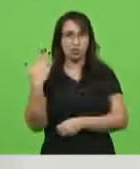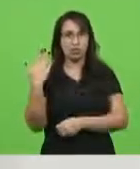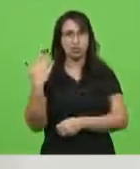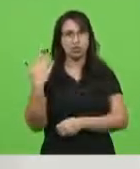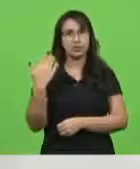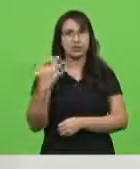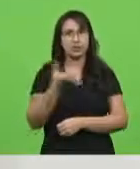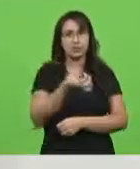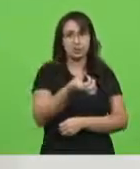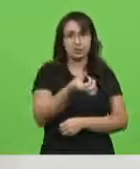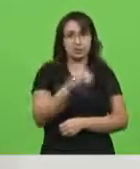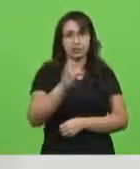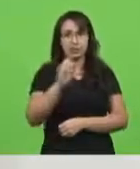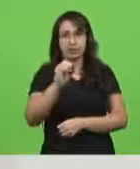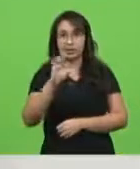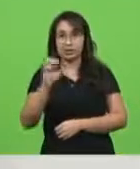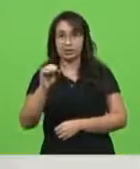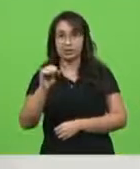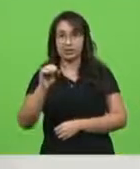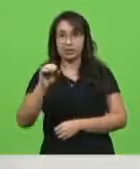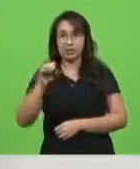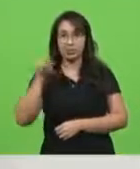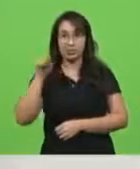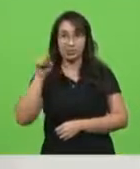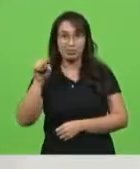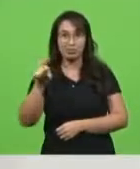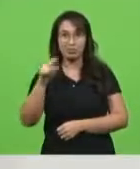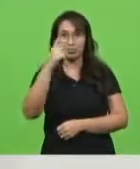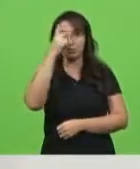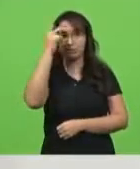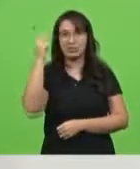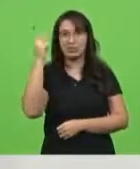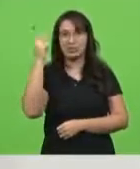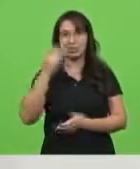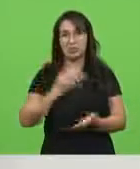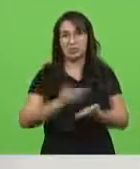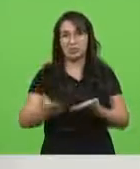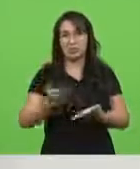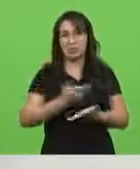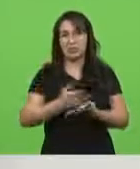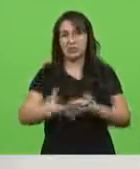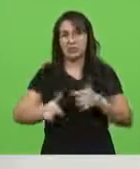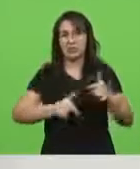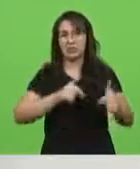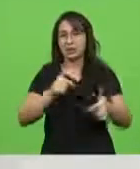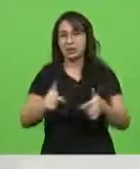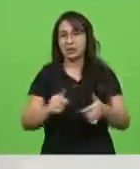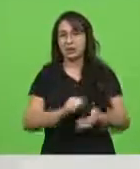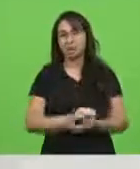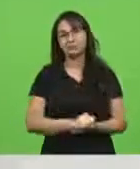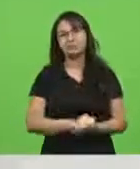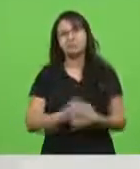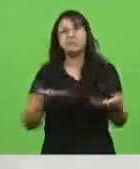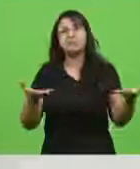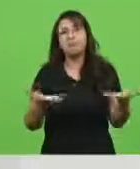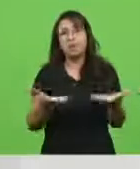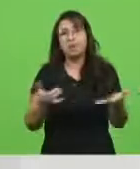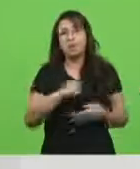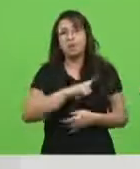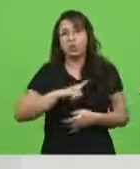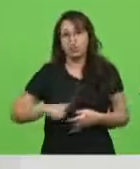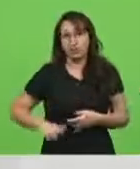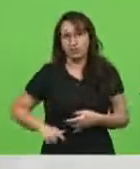mil desempregados. Agora o governo, através da fala do